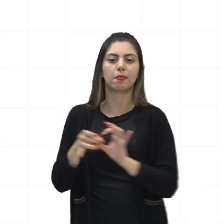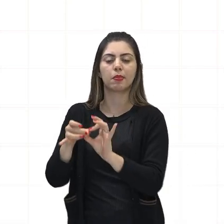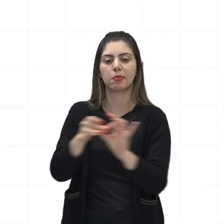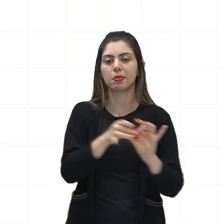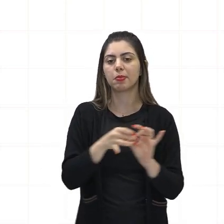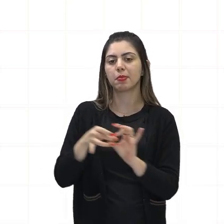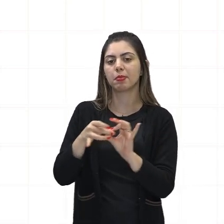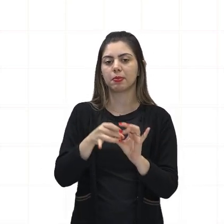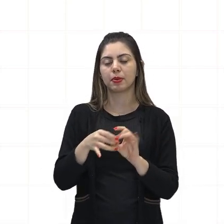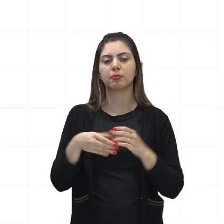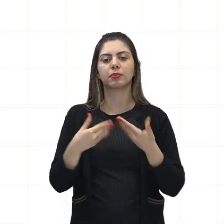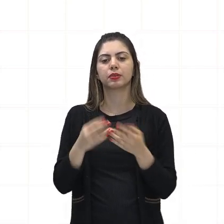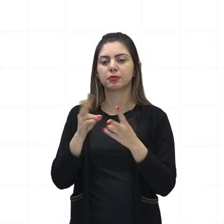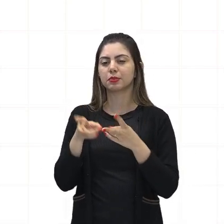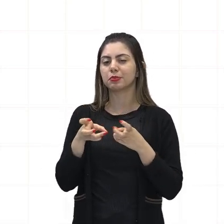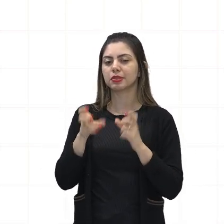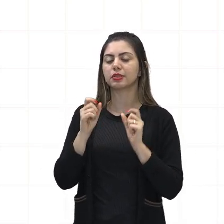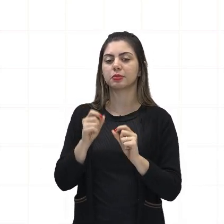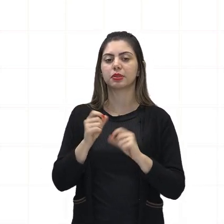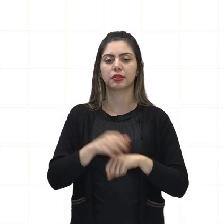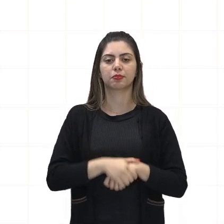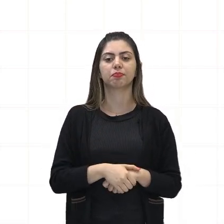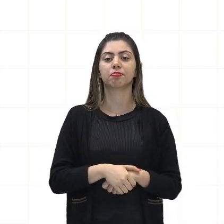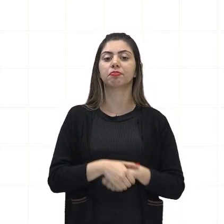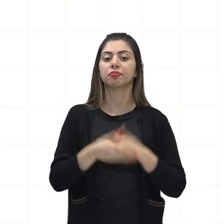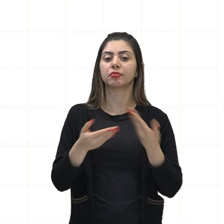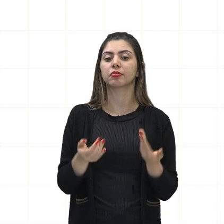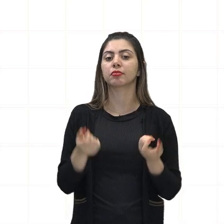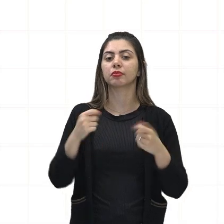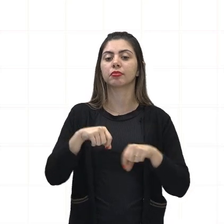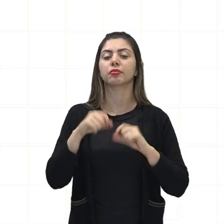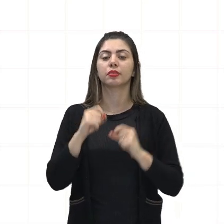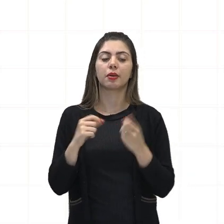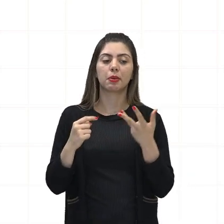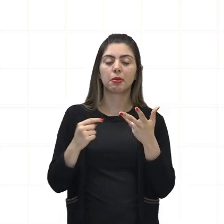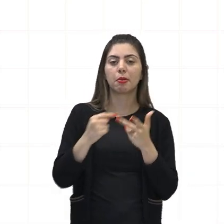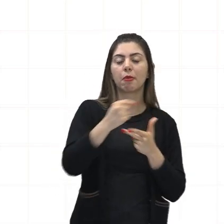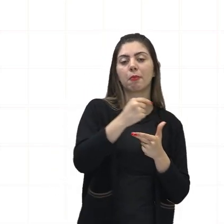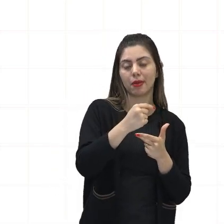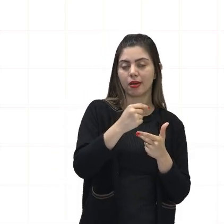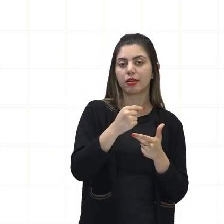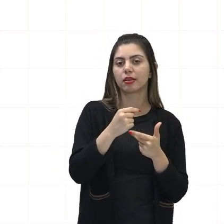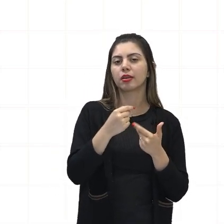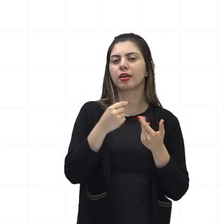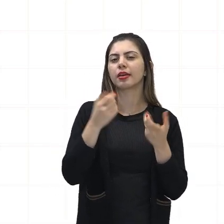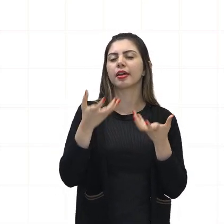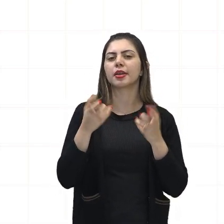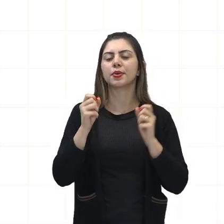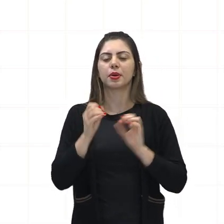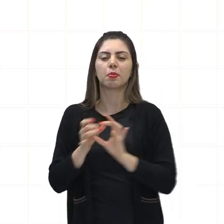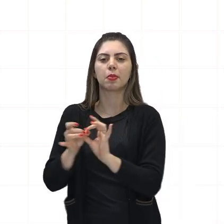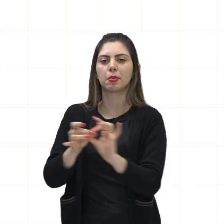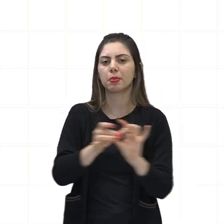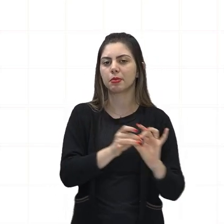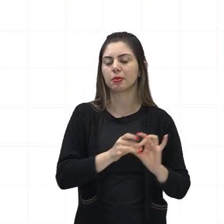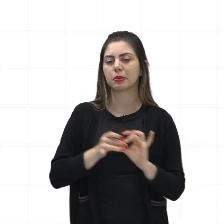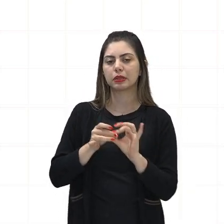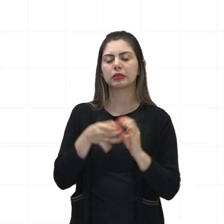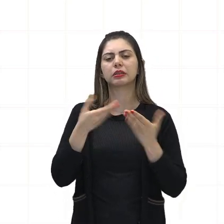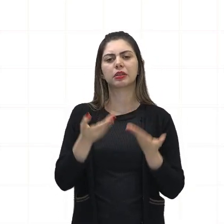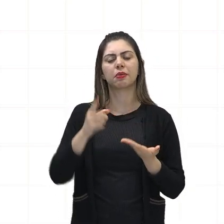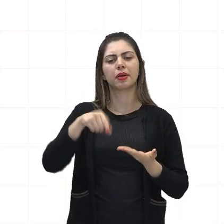Olha só, observação, olha, procurou conciliar interesses divergentes. Então, nós estamos falando, nesse momento aí, dos